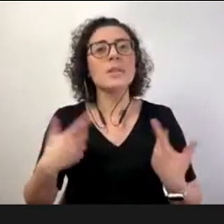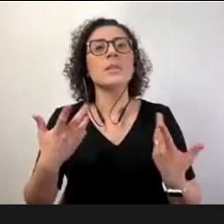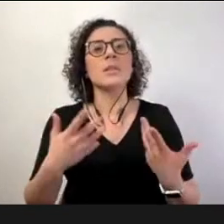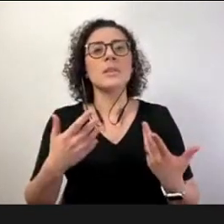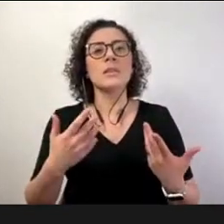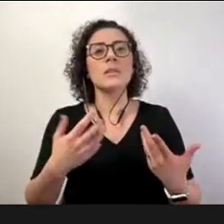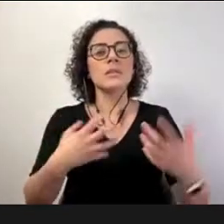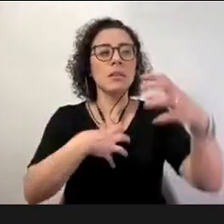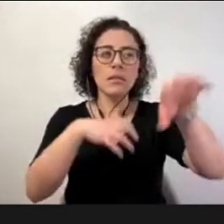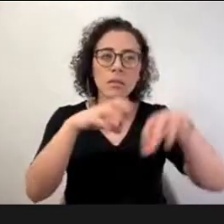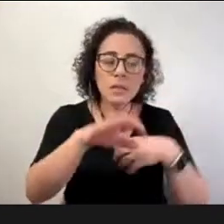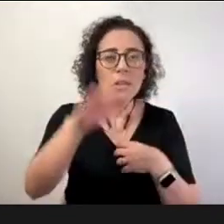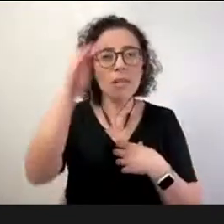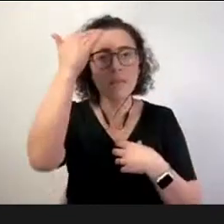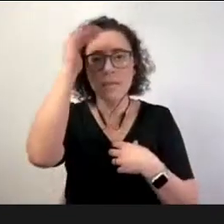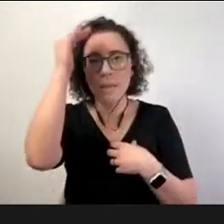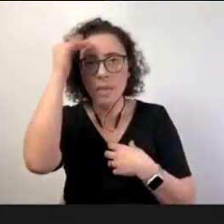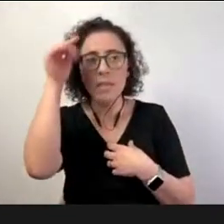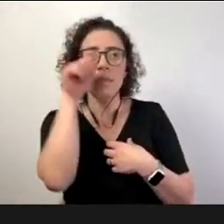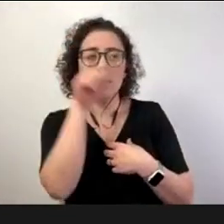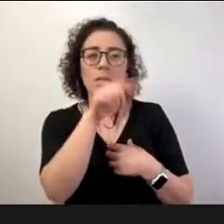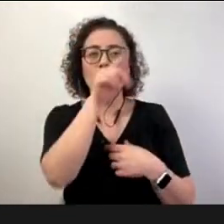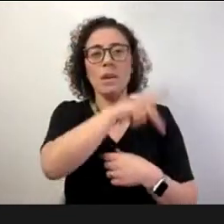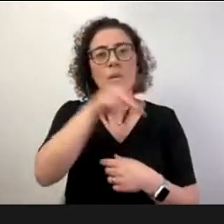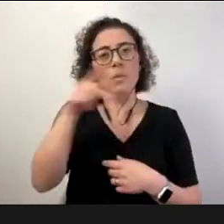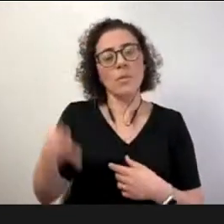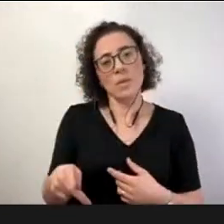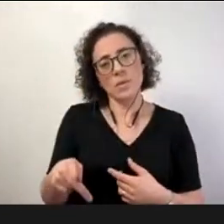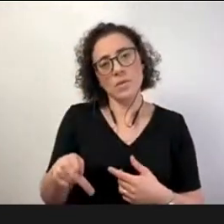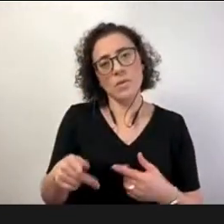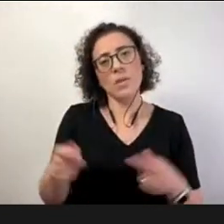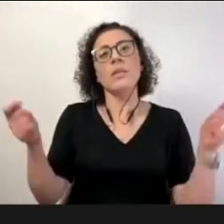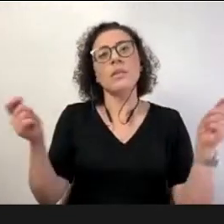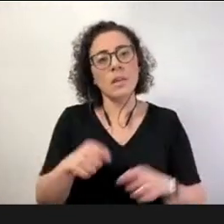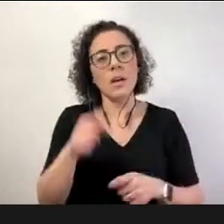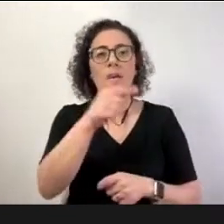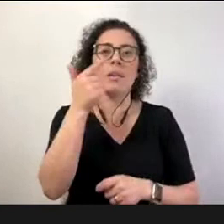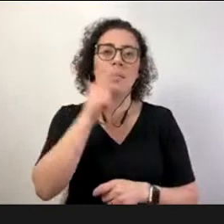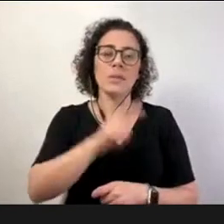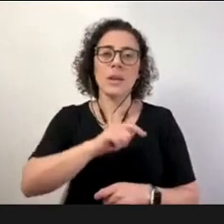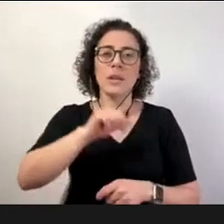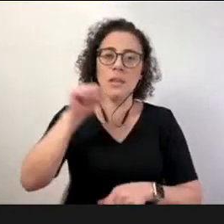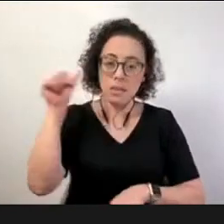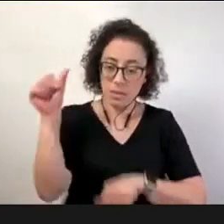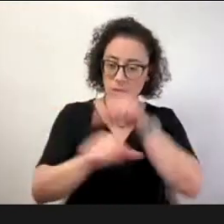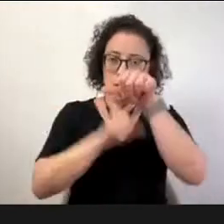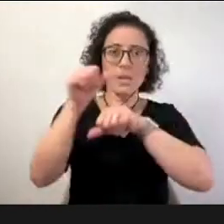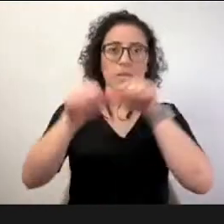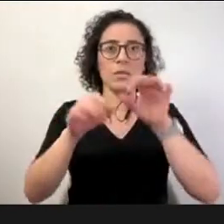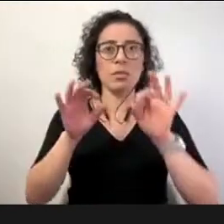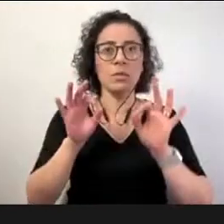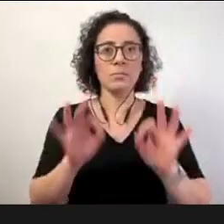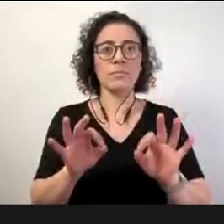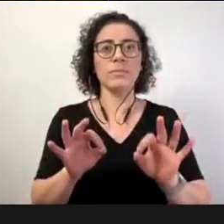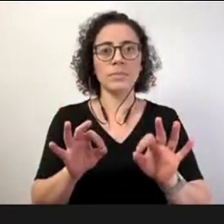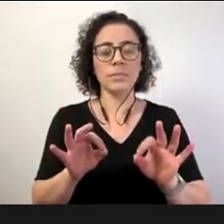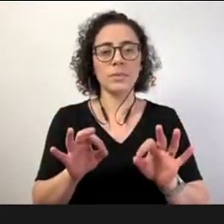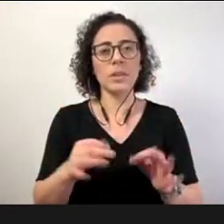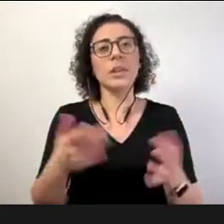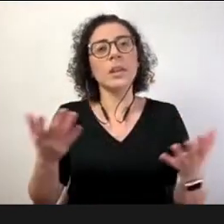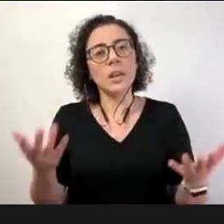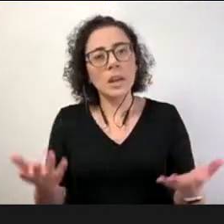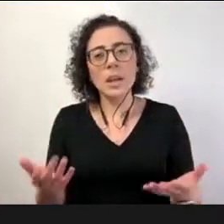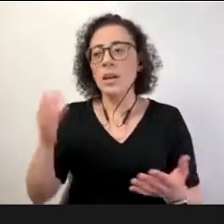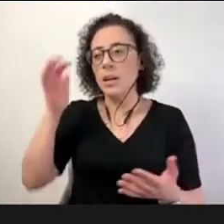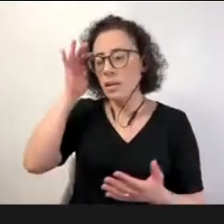ação docente ela por si só é transformadora se eu tenho essa perspectiva de que a prática a reflexão sobre a prática